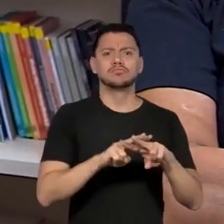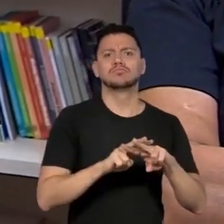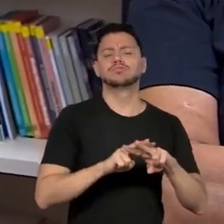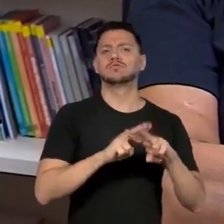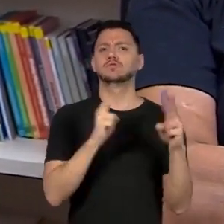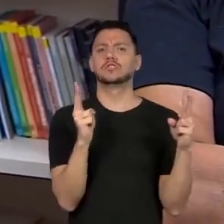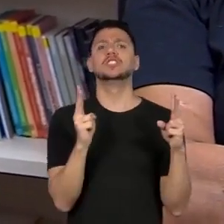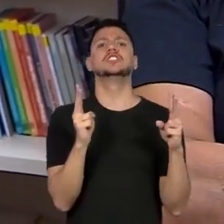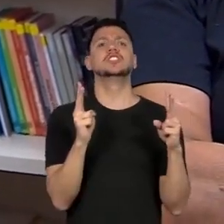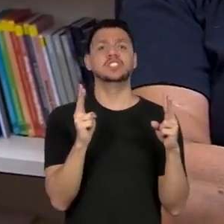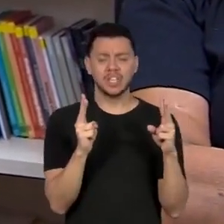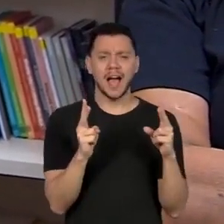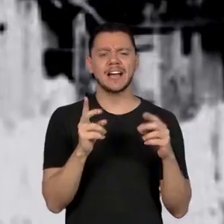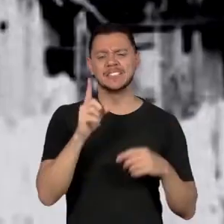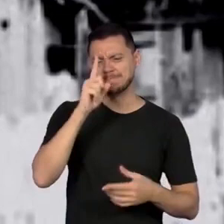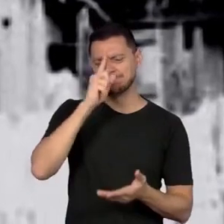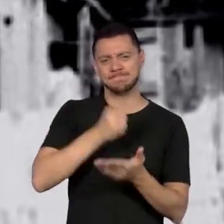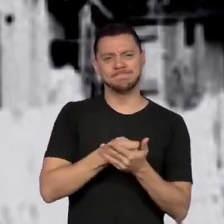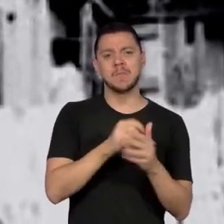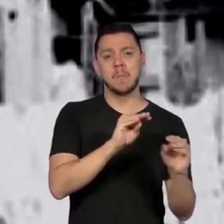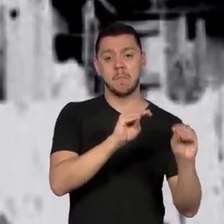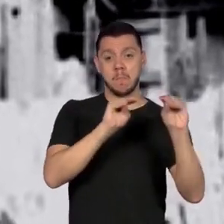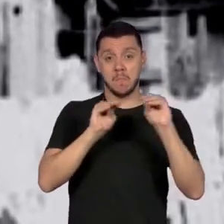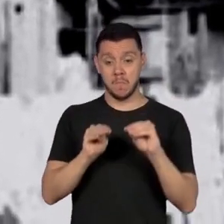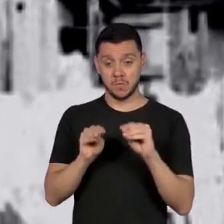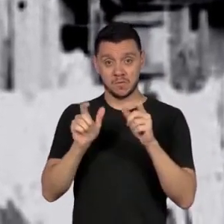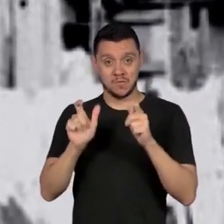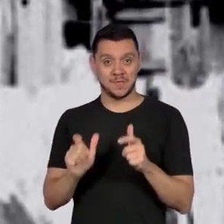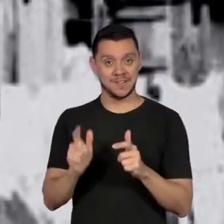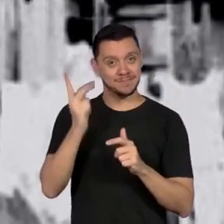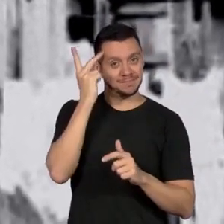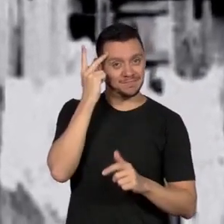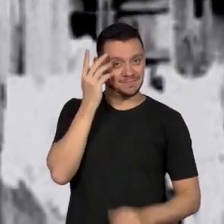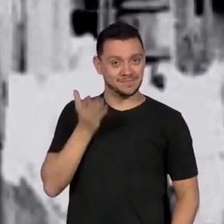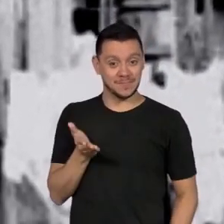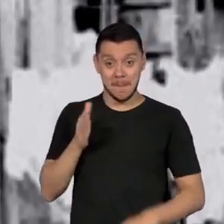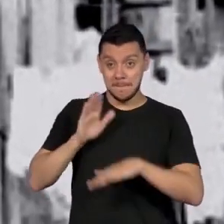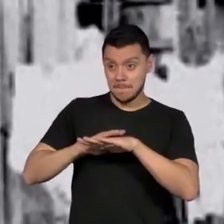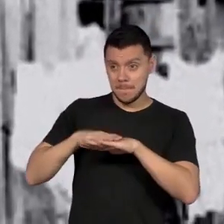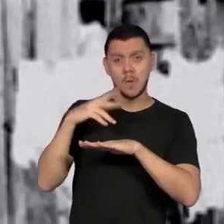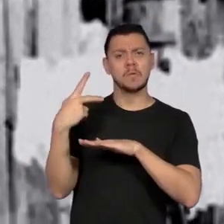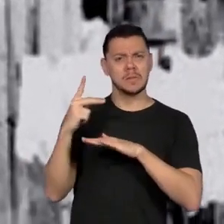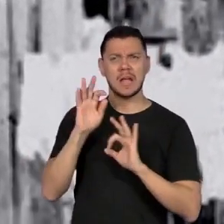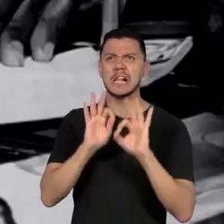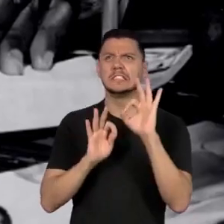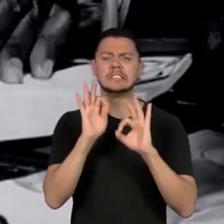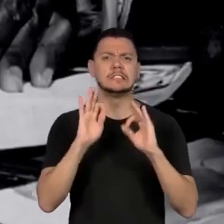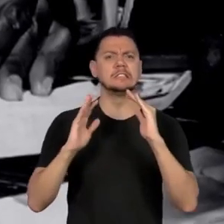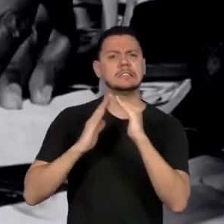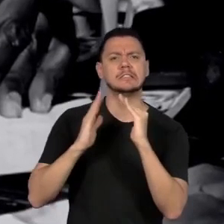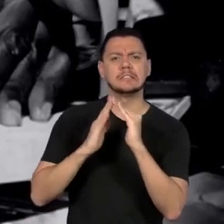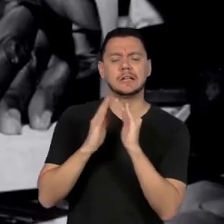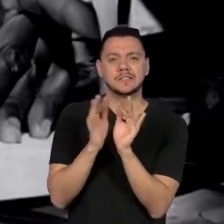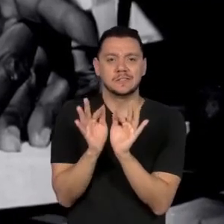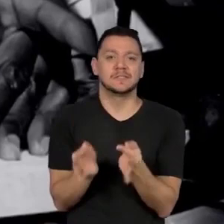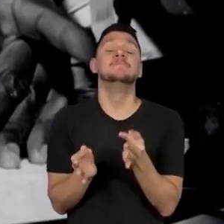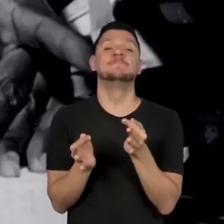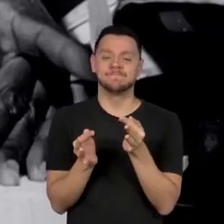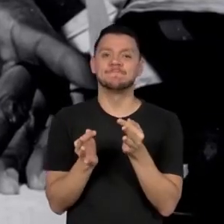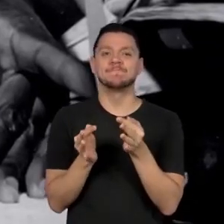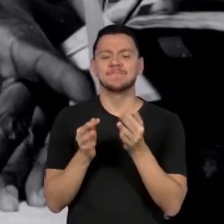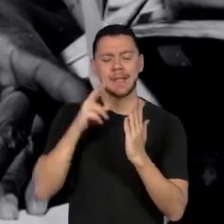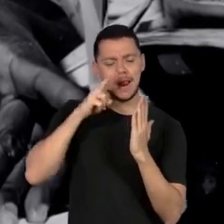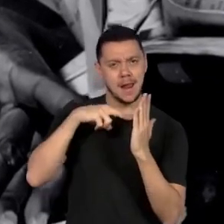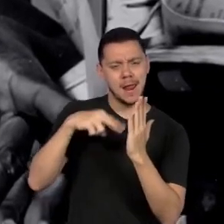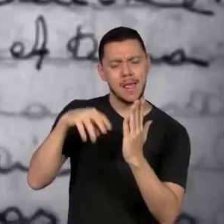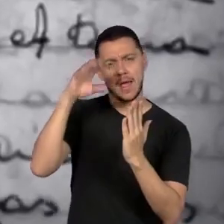ela resolveu vir para São Paulo e ela mesma construiu o seu barraco. Ela aprendeu a ler e ela começou a